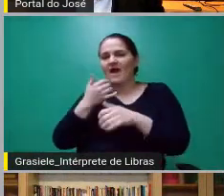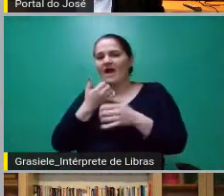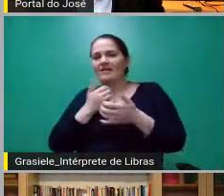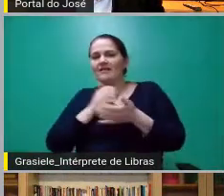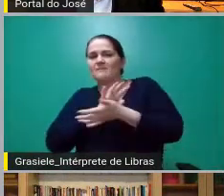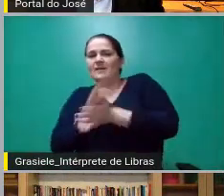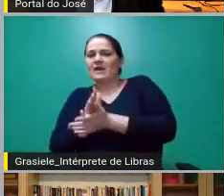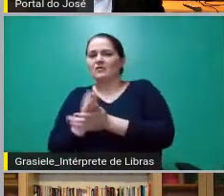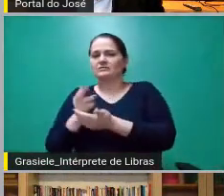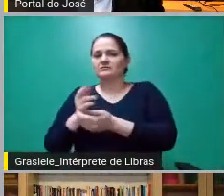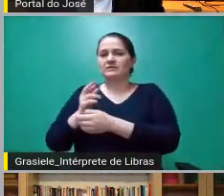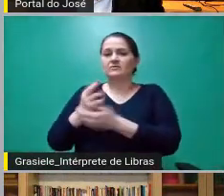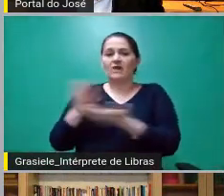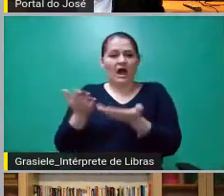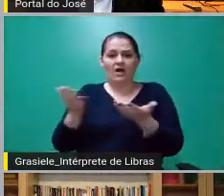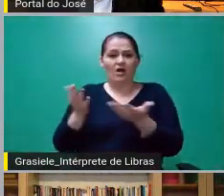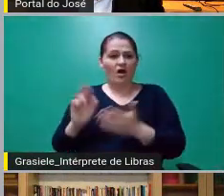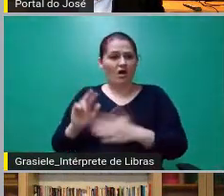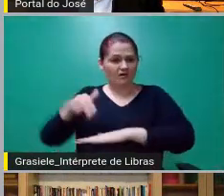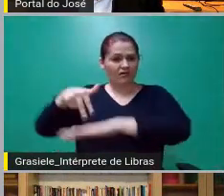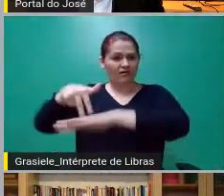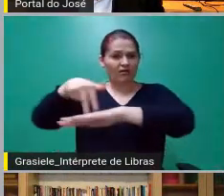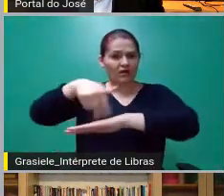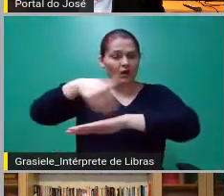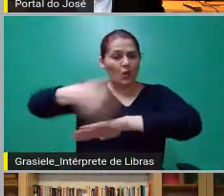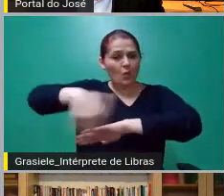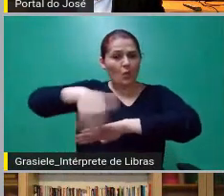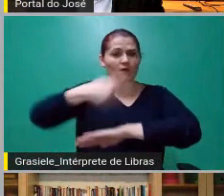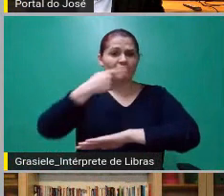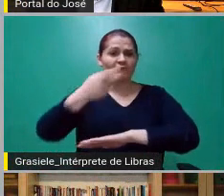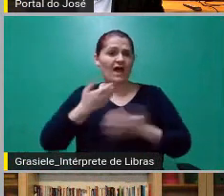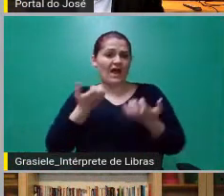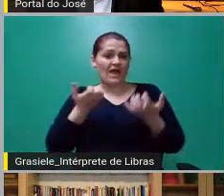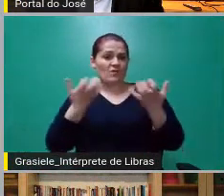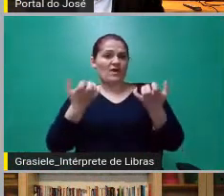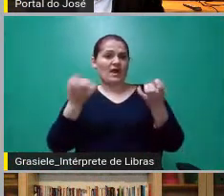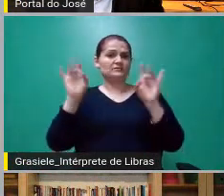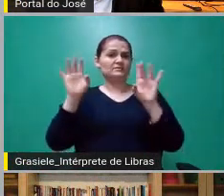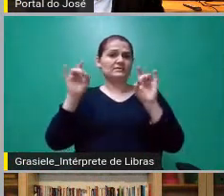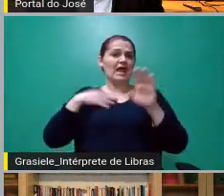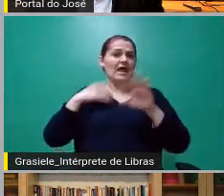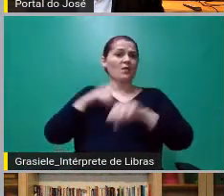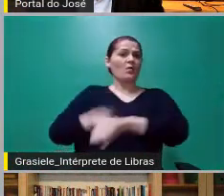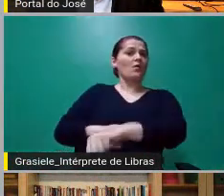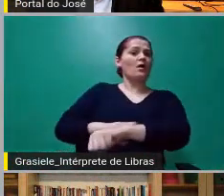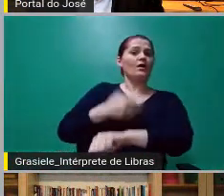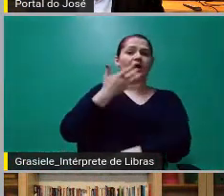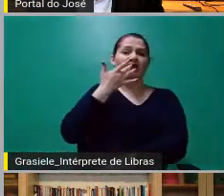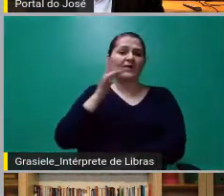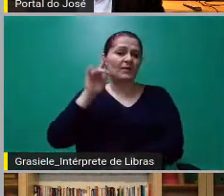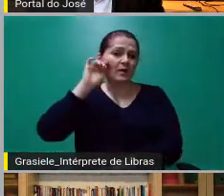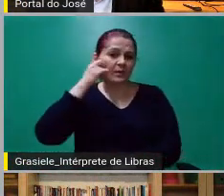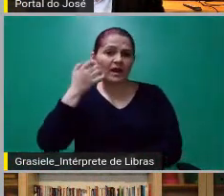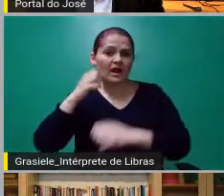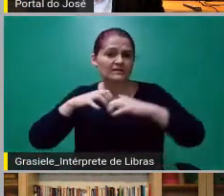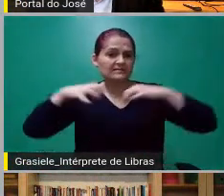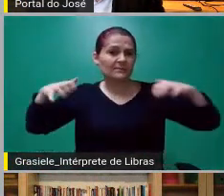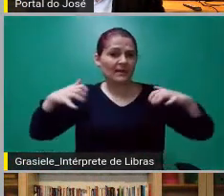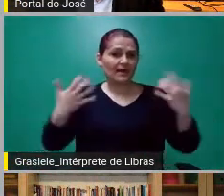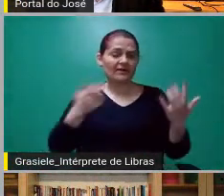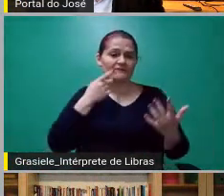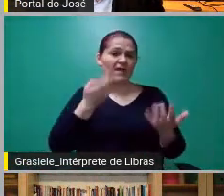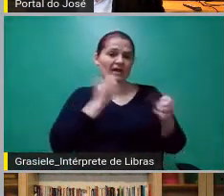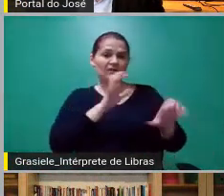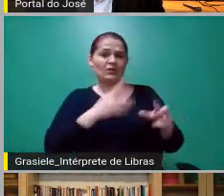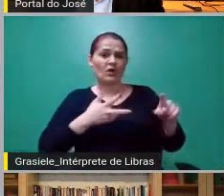para pleitear que se estabelecessem de novo diferenças de tratamento entre brancos e preços, supressão de cotas, de medidas compensatórias, né?